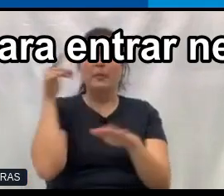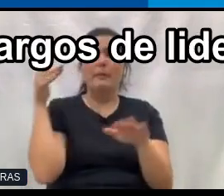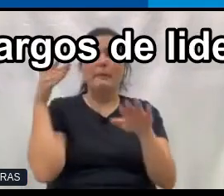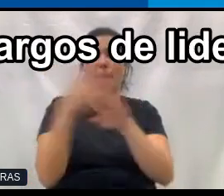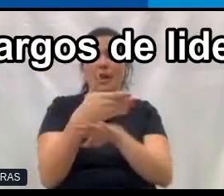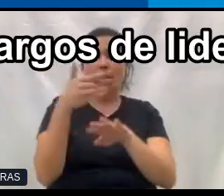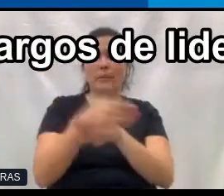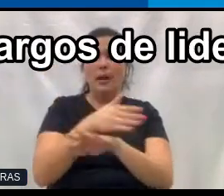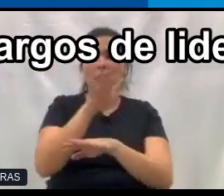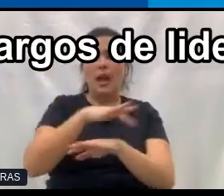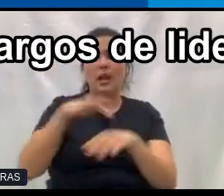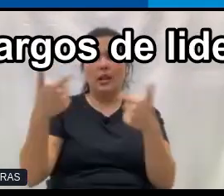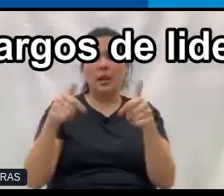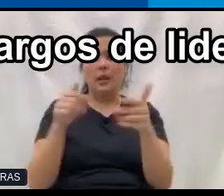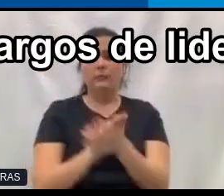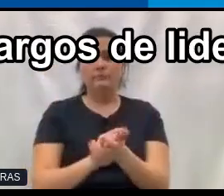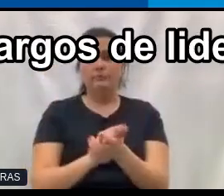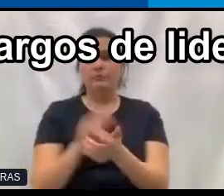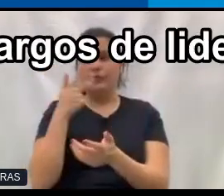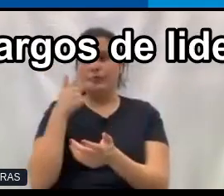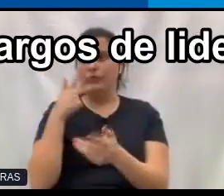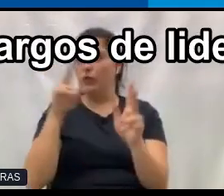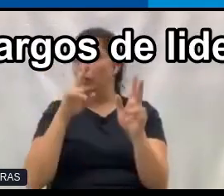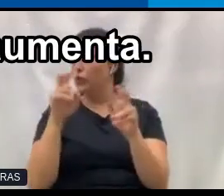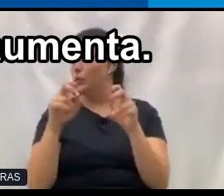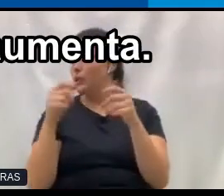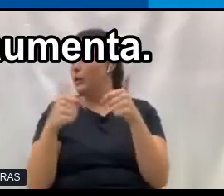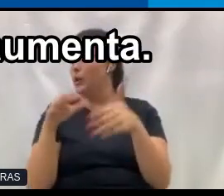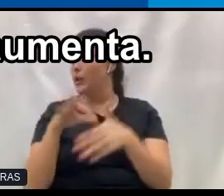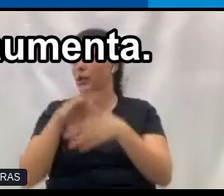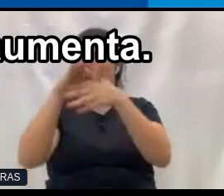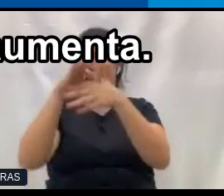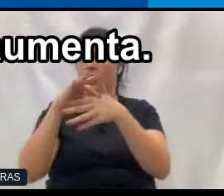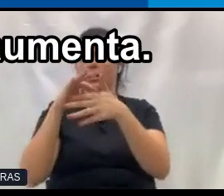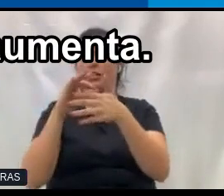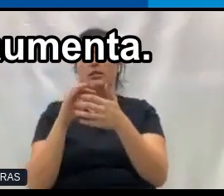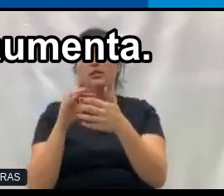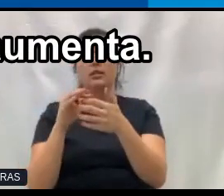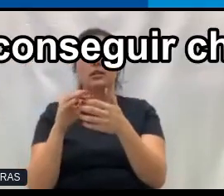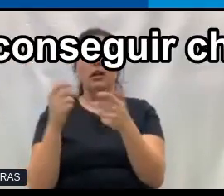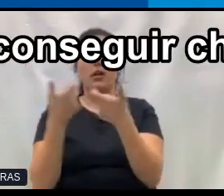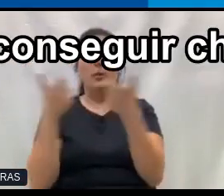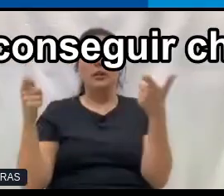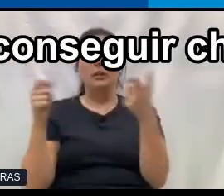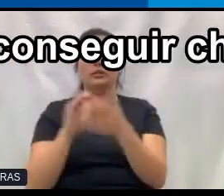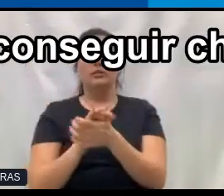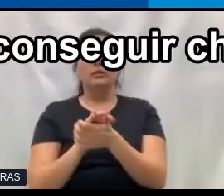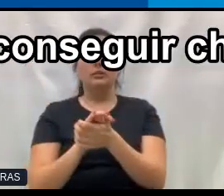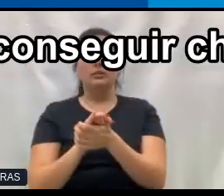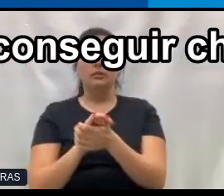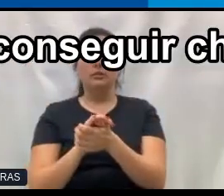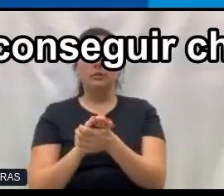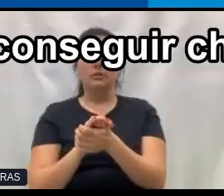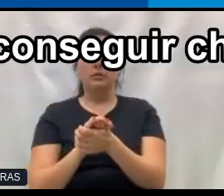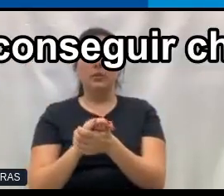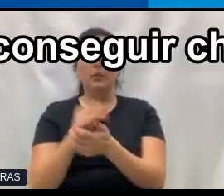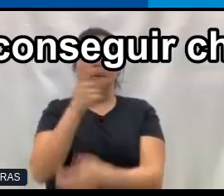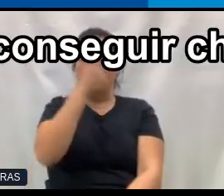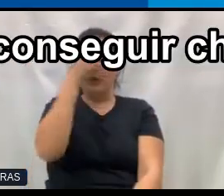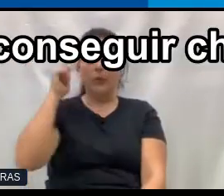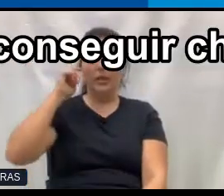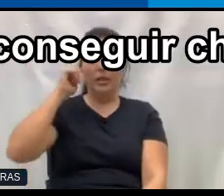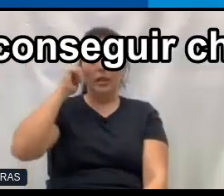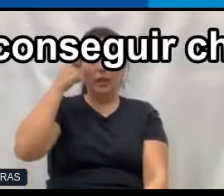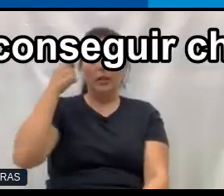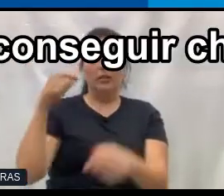mercado. Quando a gente fala de cargos de liderança, essa barreira aumenta. Se os negros trabalham